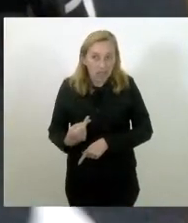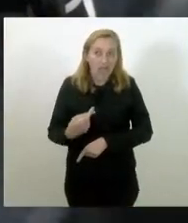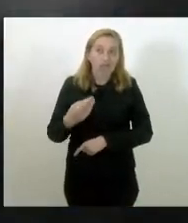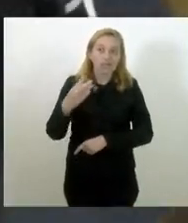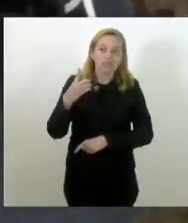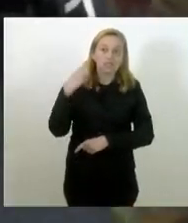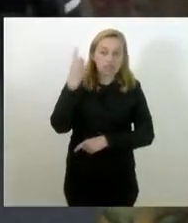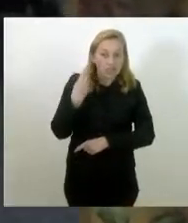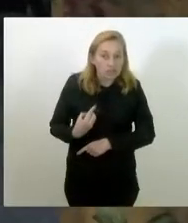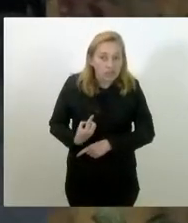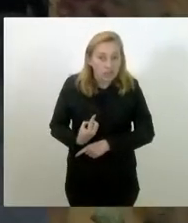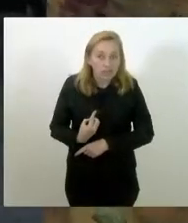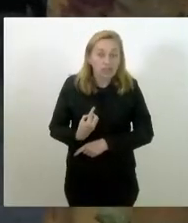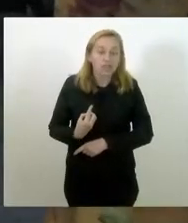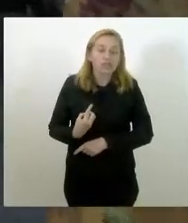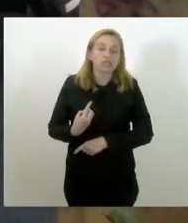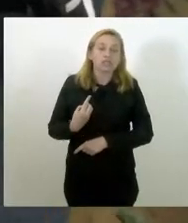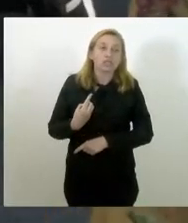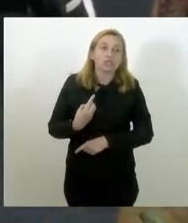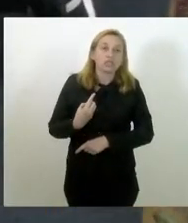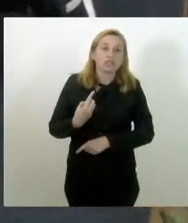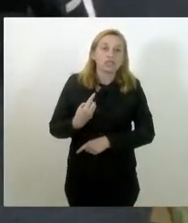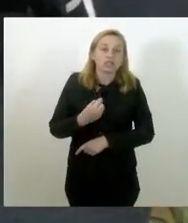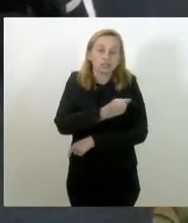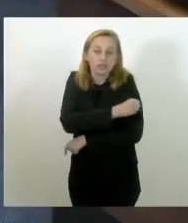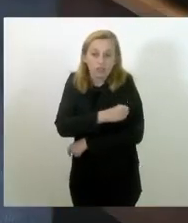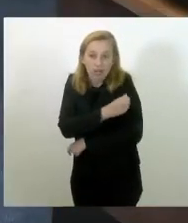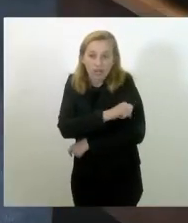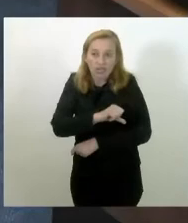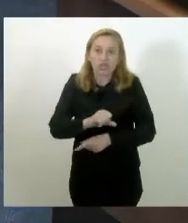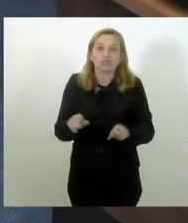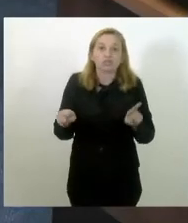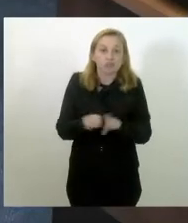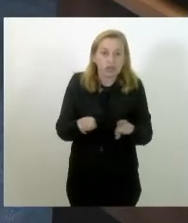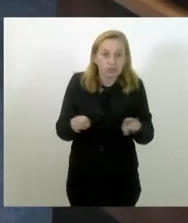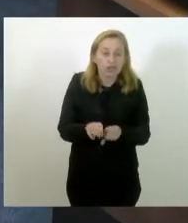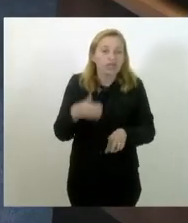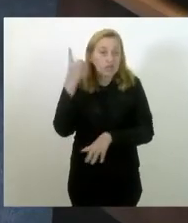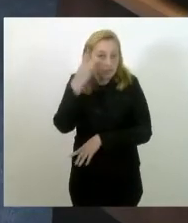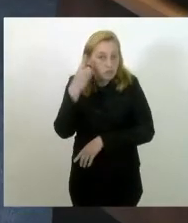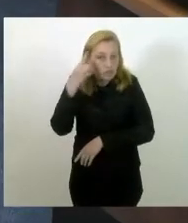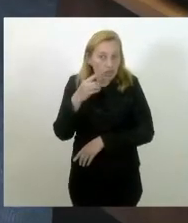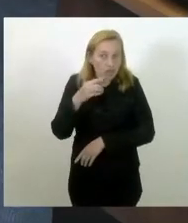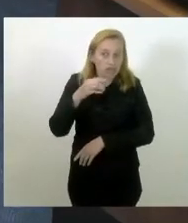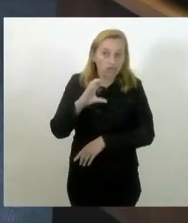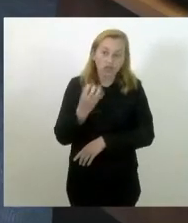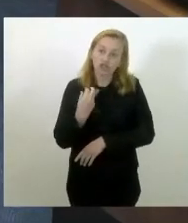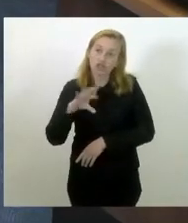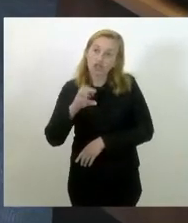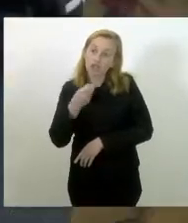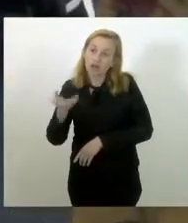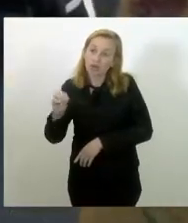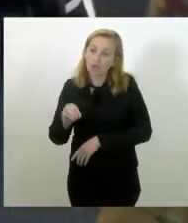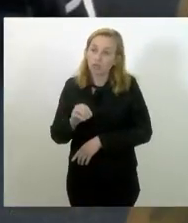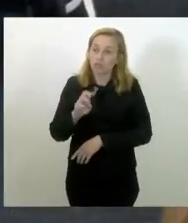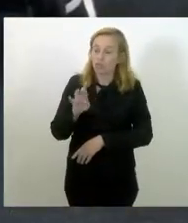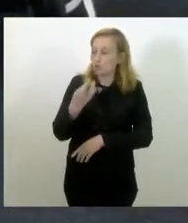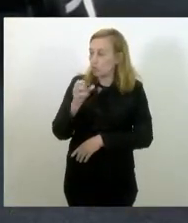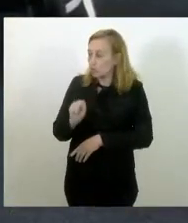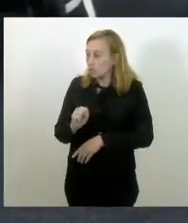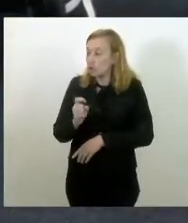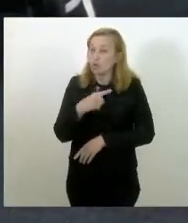deputada Dani Monteiro, a deputada enfermeira Rejane e também o deputado Chicão Bughões. Quando nós